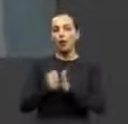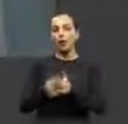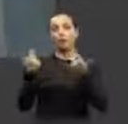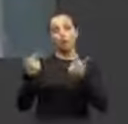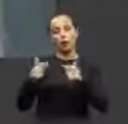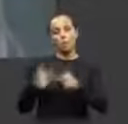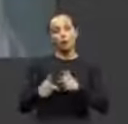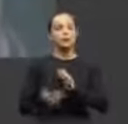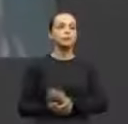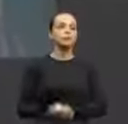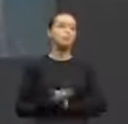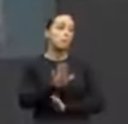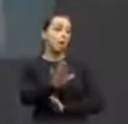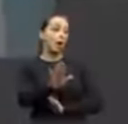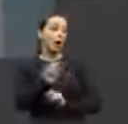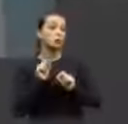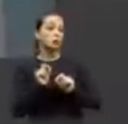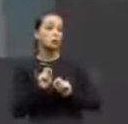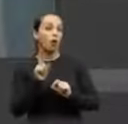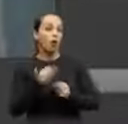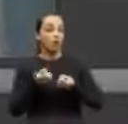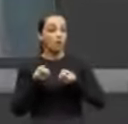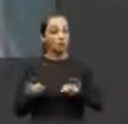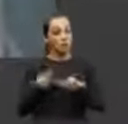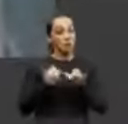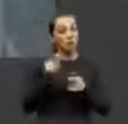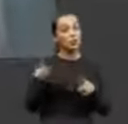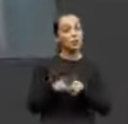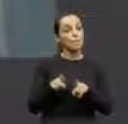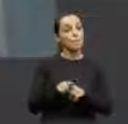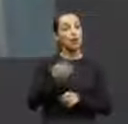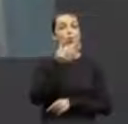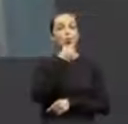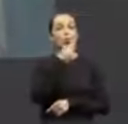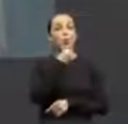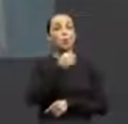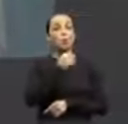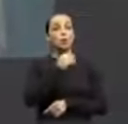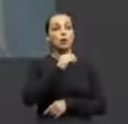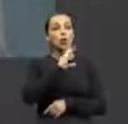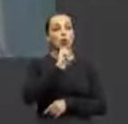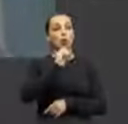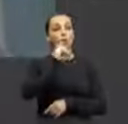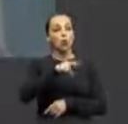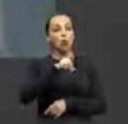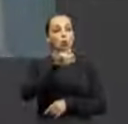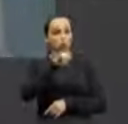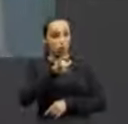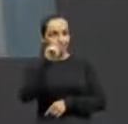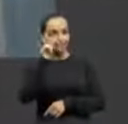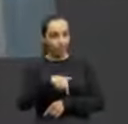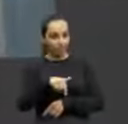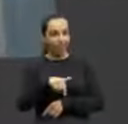E, lamentavelmente, chegou a pouco a informação da partida do nosso querido José Conde Sobrinho, que aos